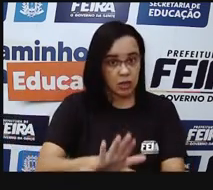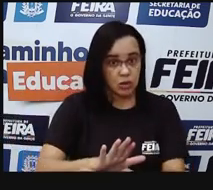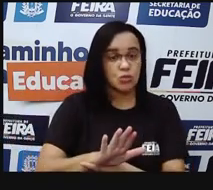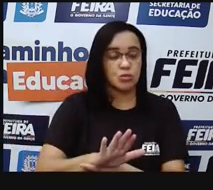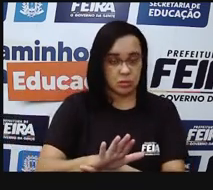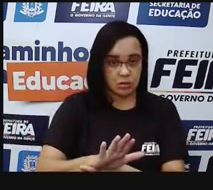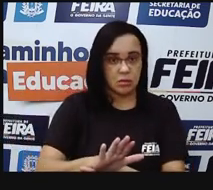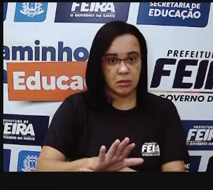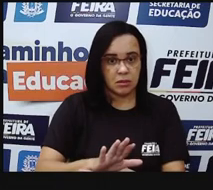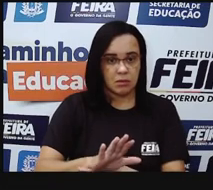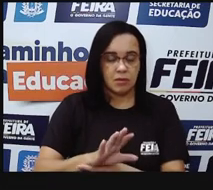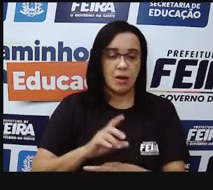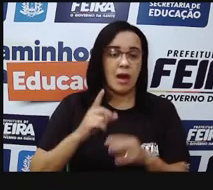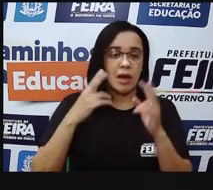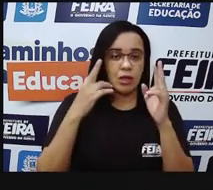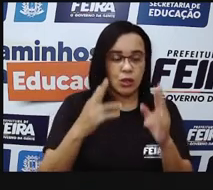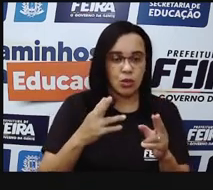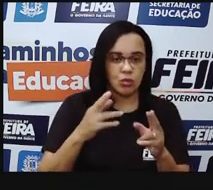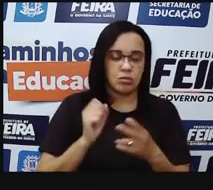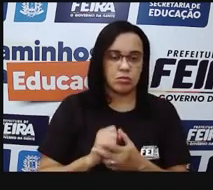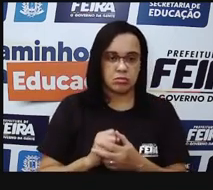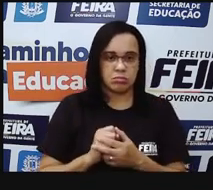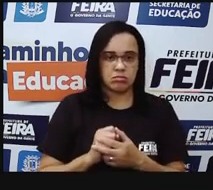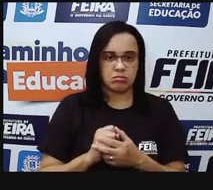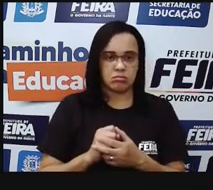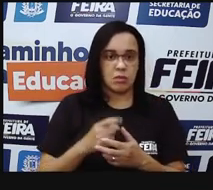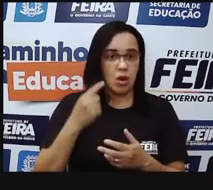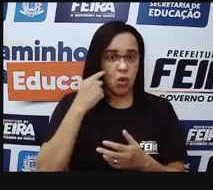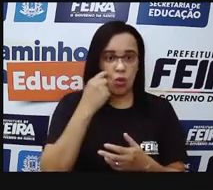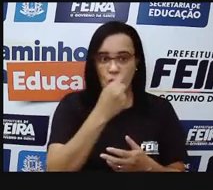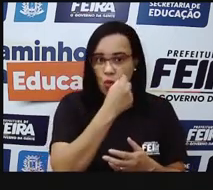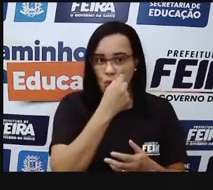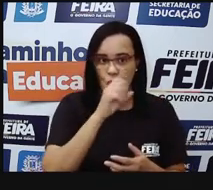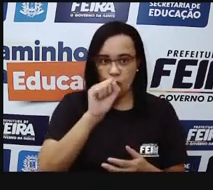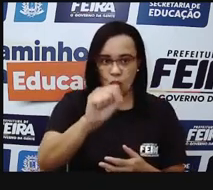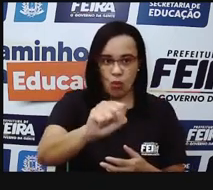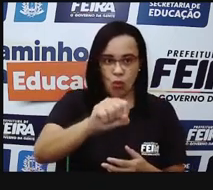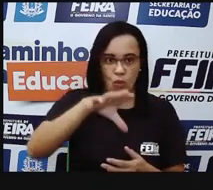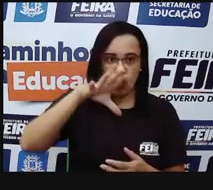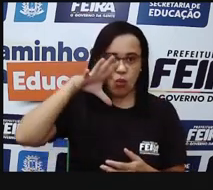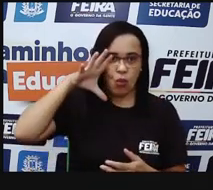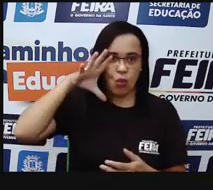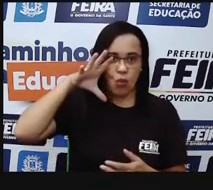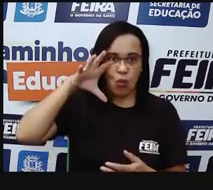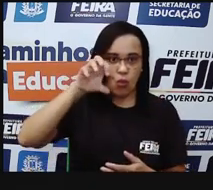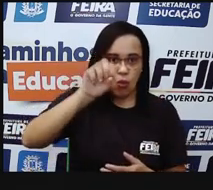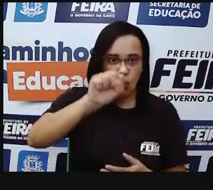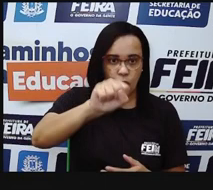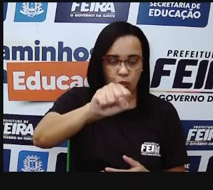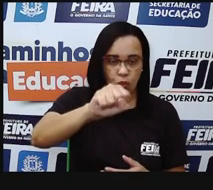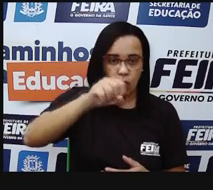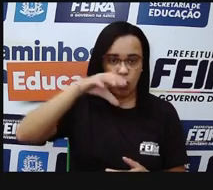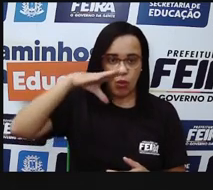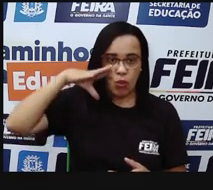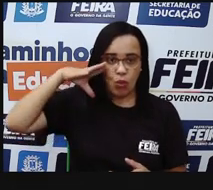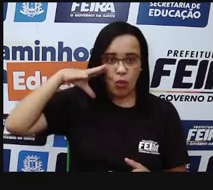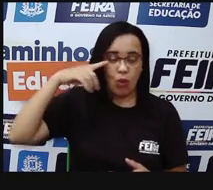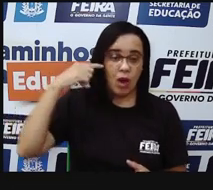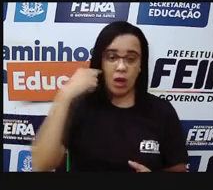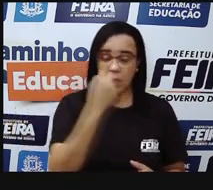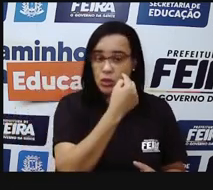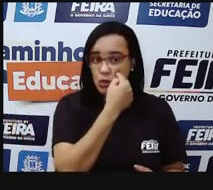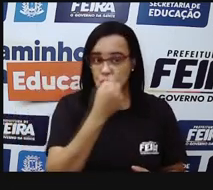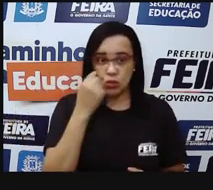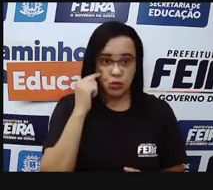luz, né, do nosso olho através da pupila, desse espaço da pupila. E o que é que